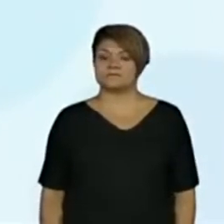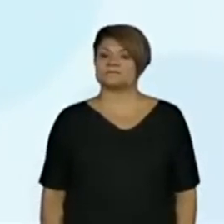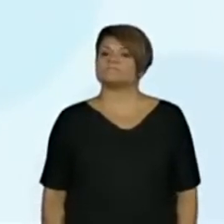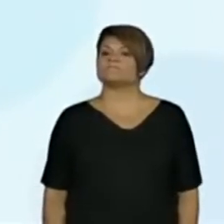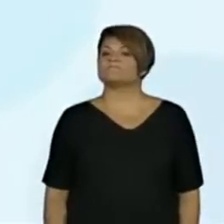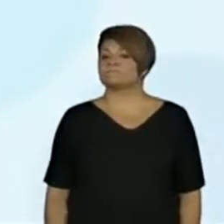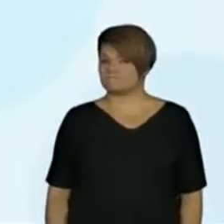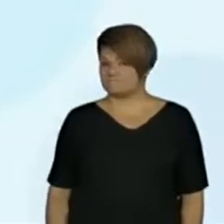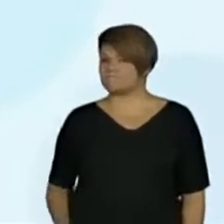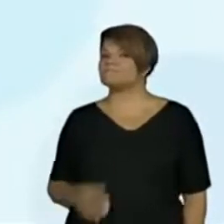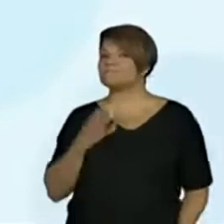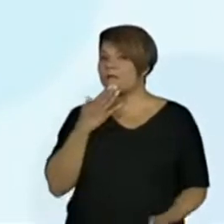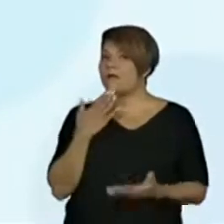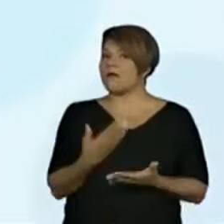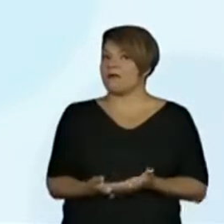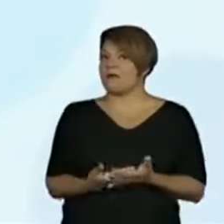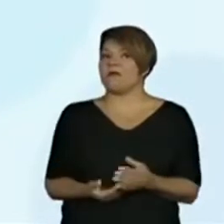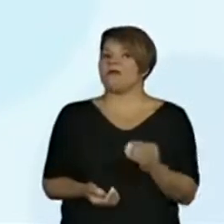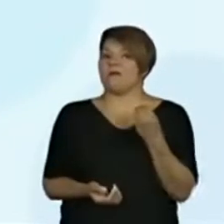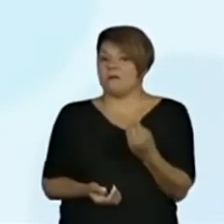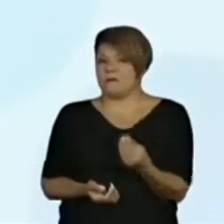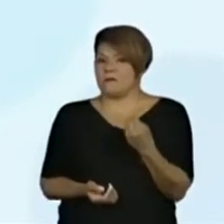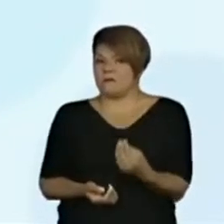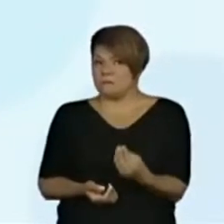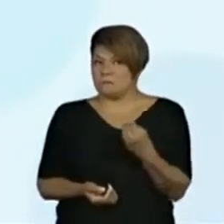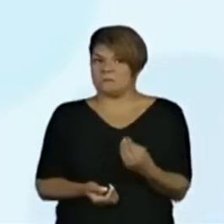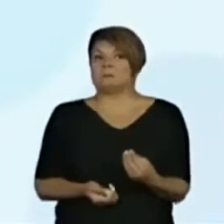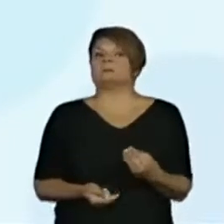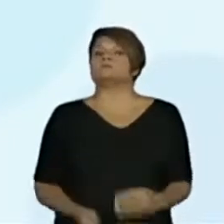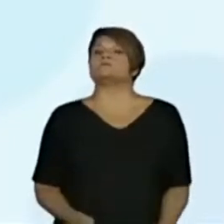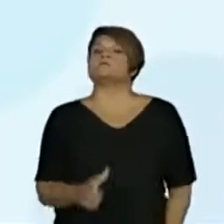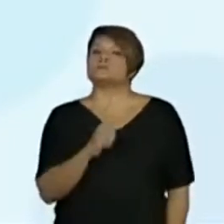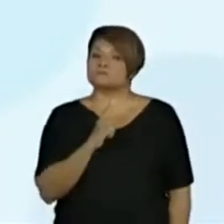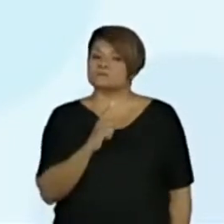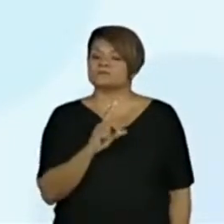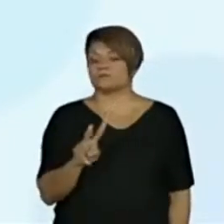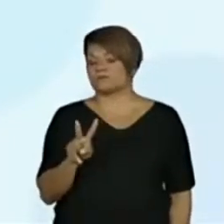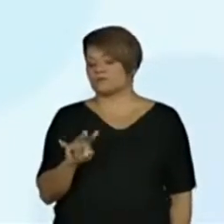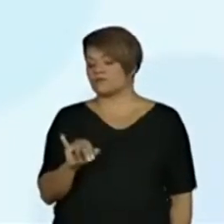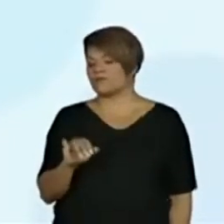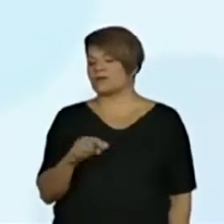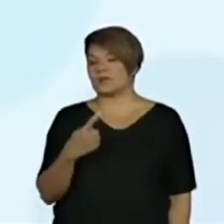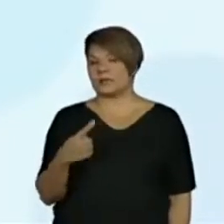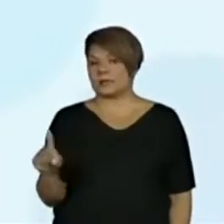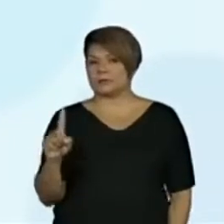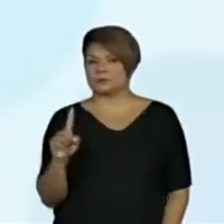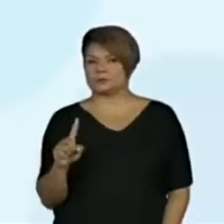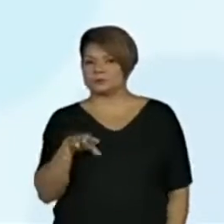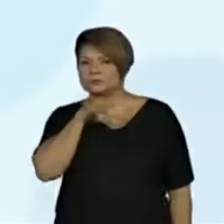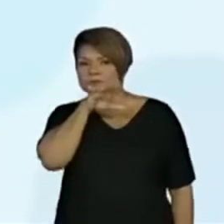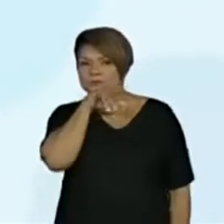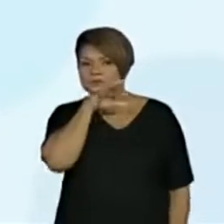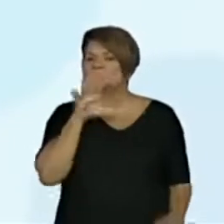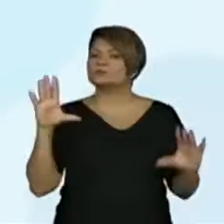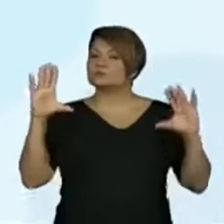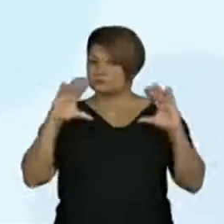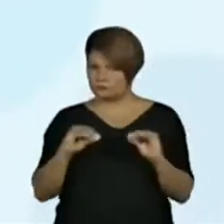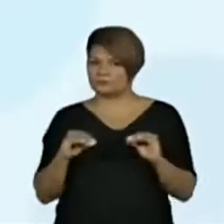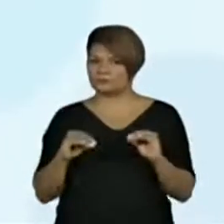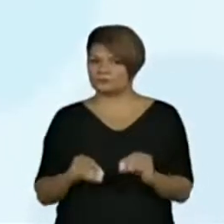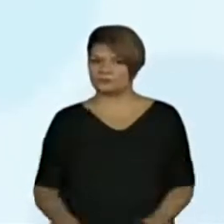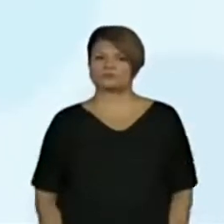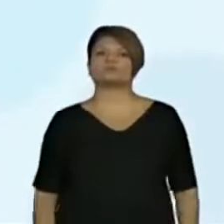Por incrível que pareça, tinha o vilão noturno. Olha só.